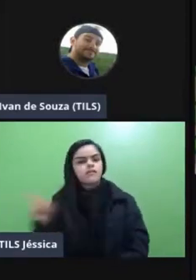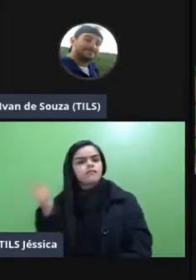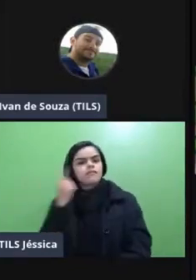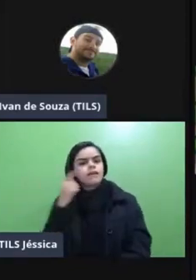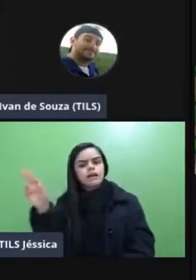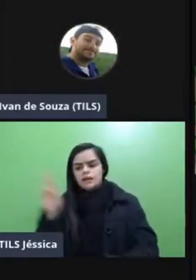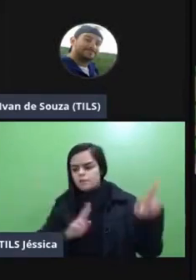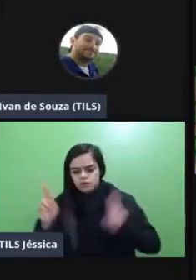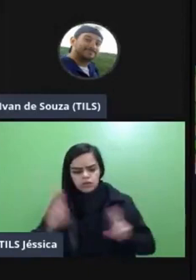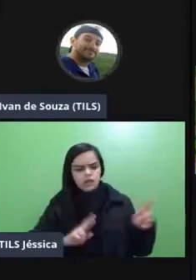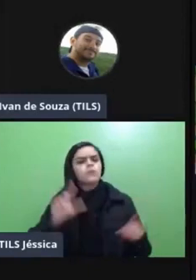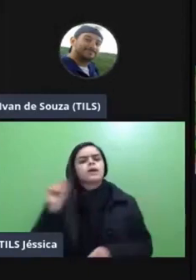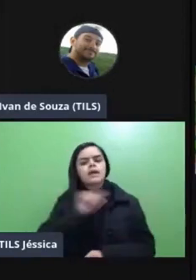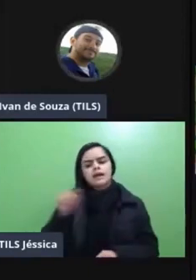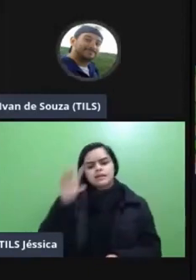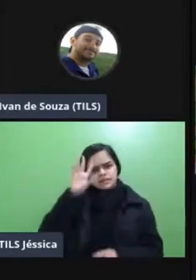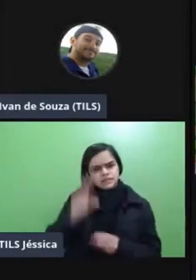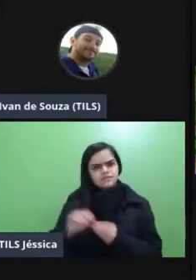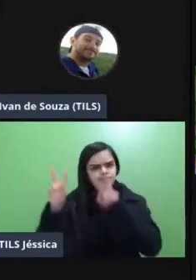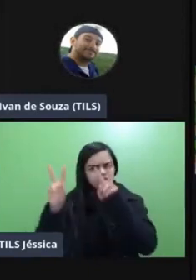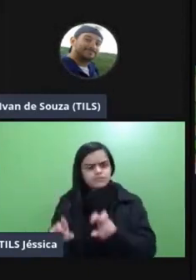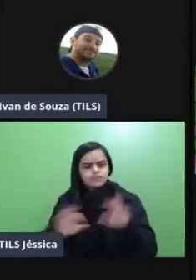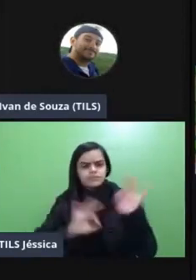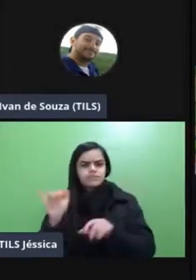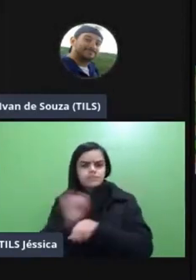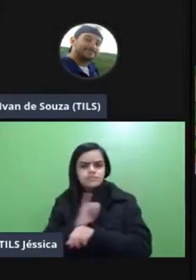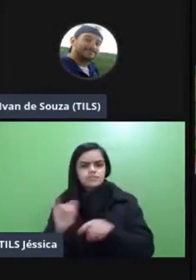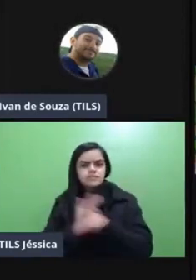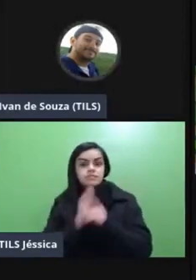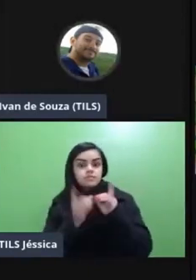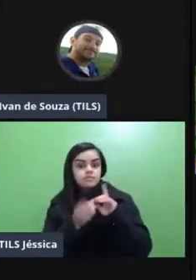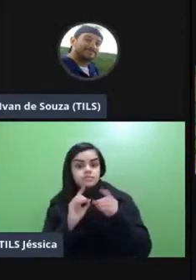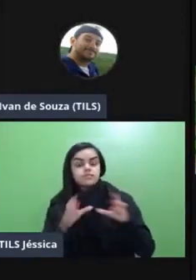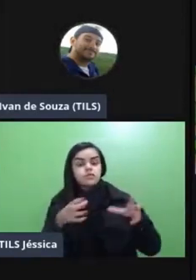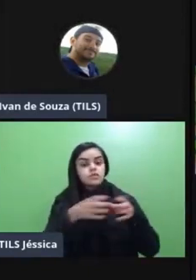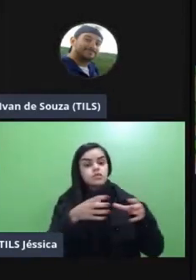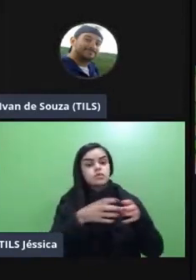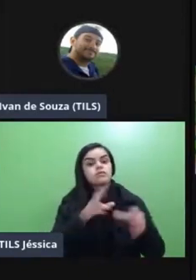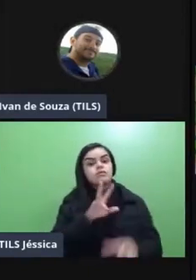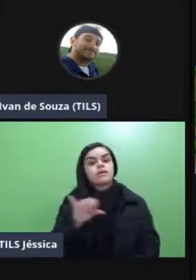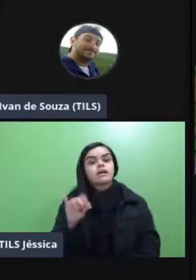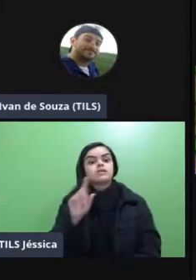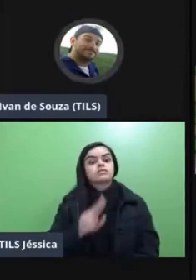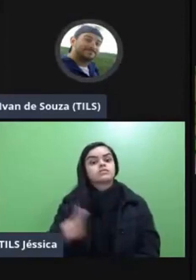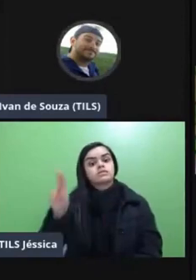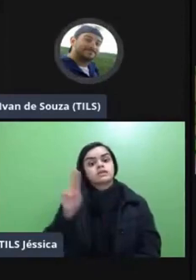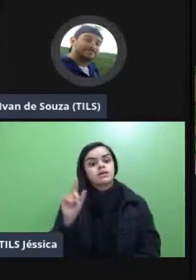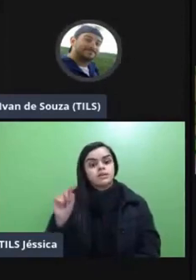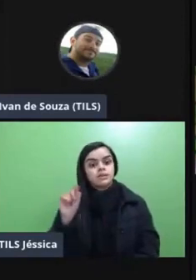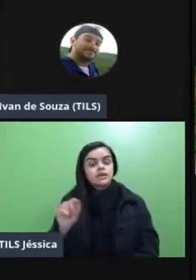entenderam de determinados assuntos eu monto essa estratégia didática um grupo vai estar utilizando um